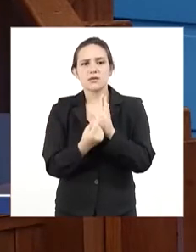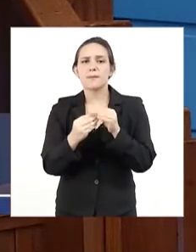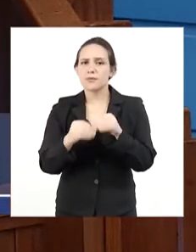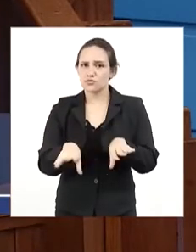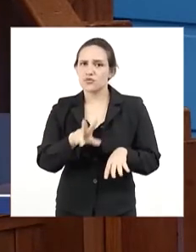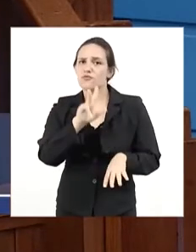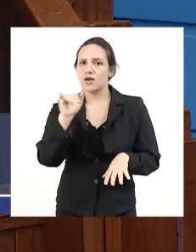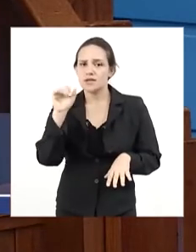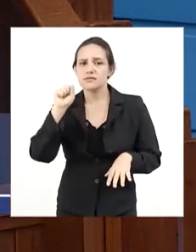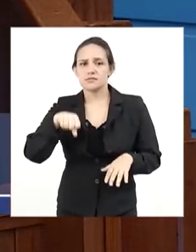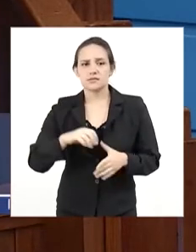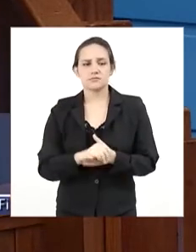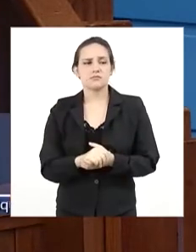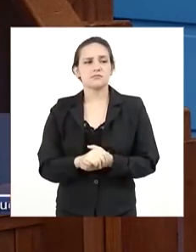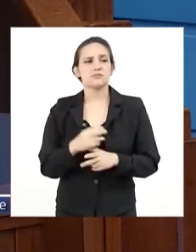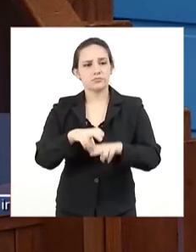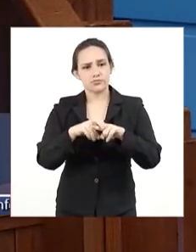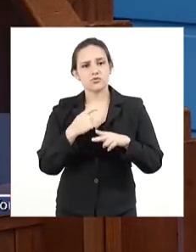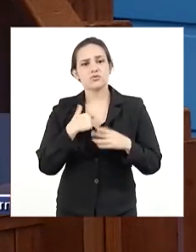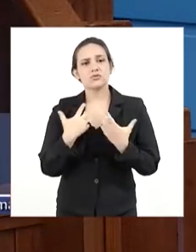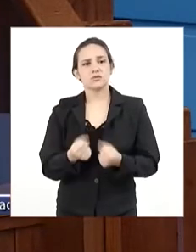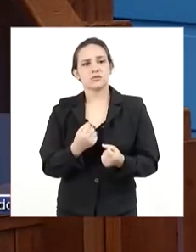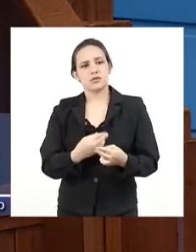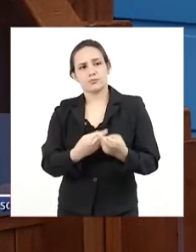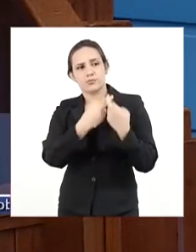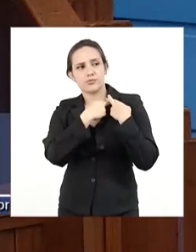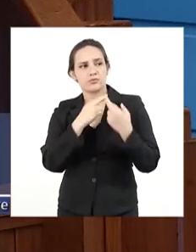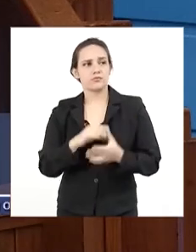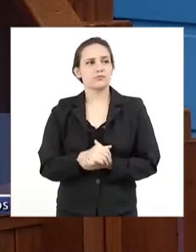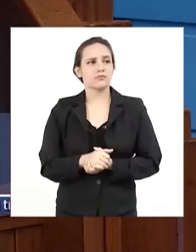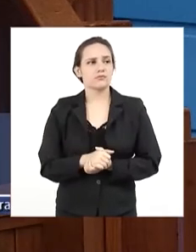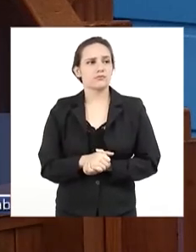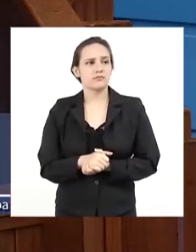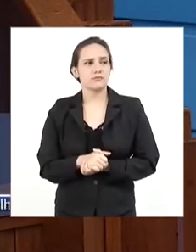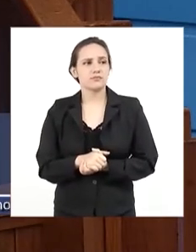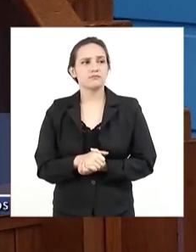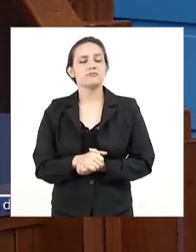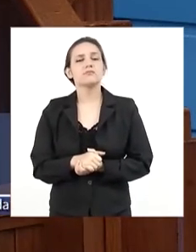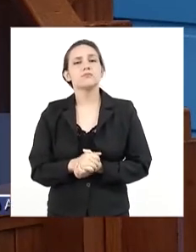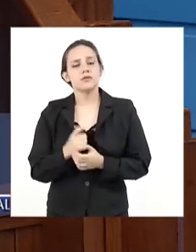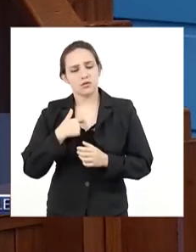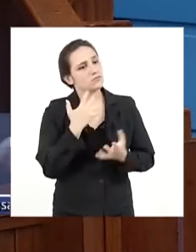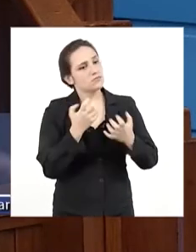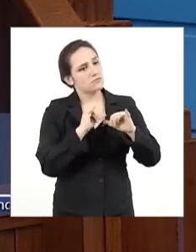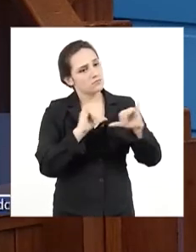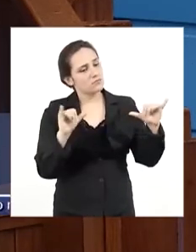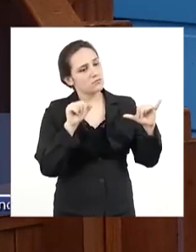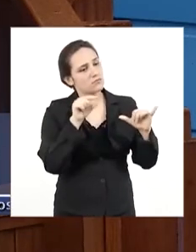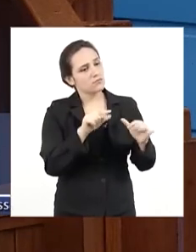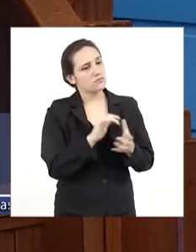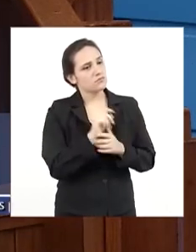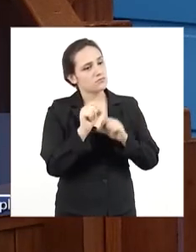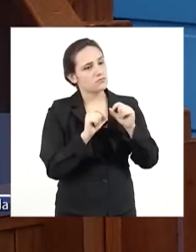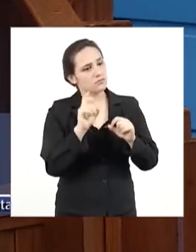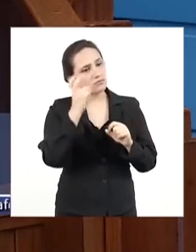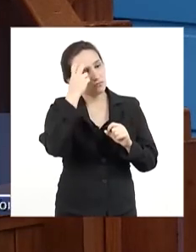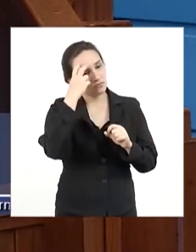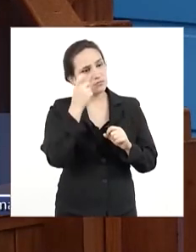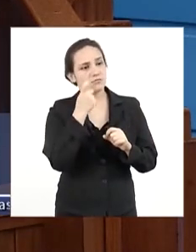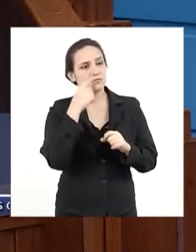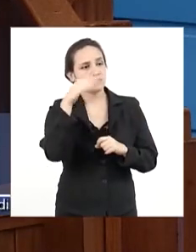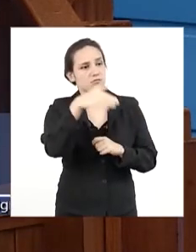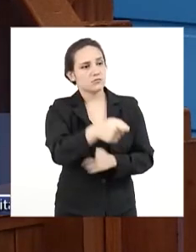prejudicar. E por isso eu assumi a responsabilidade de continuar na linha de frente desse debate nessa casa. A cultura da pesca é